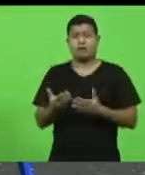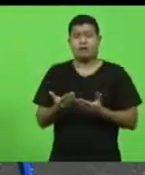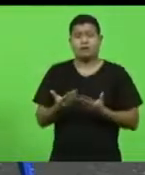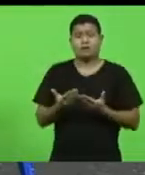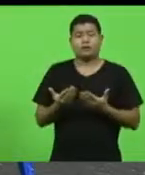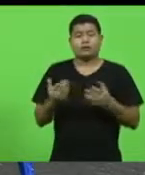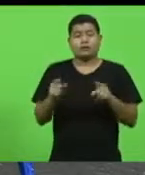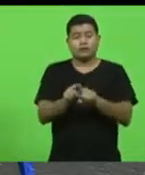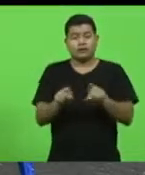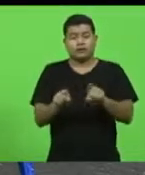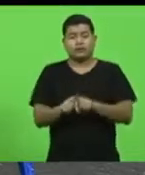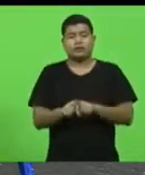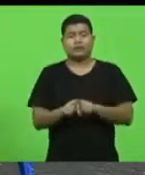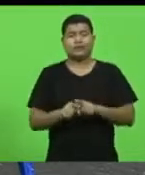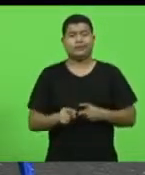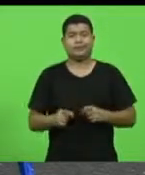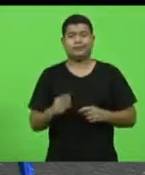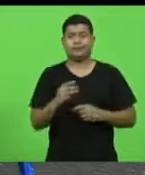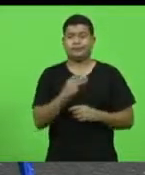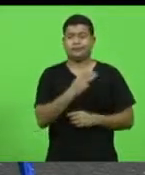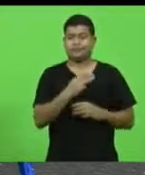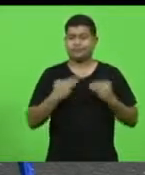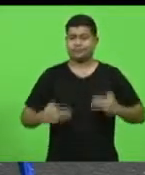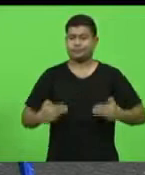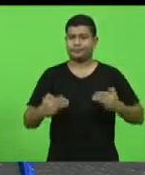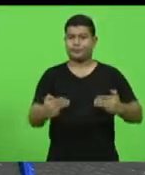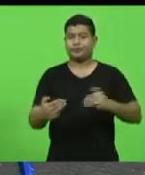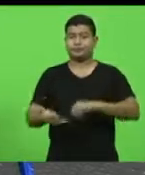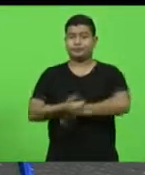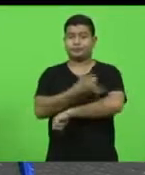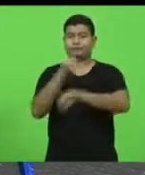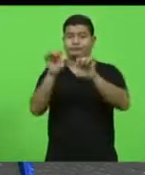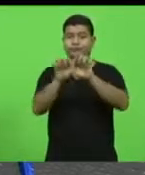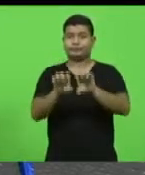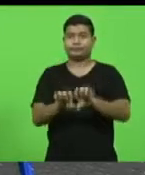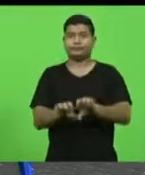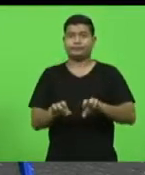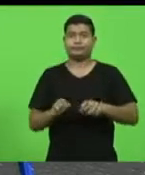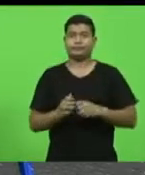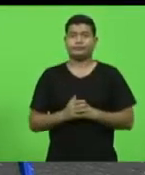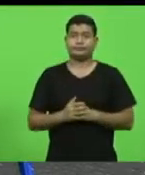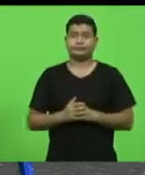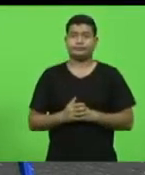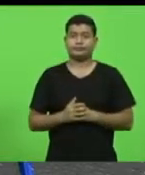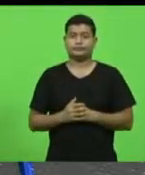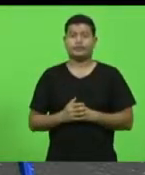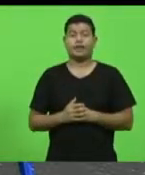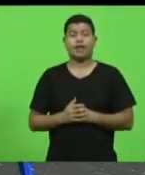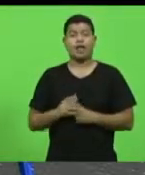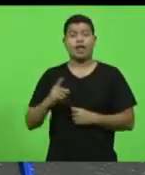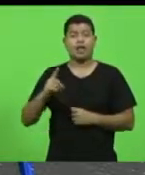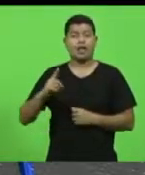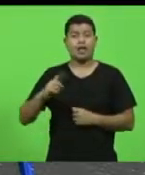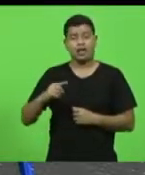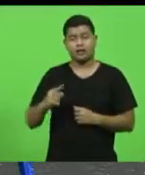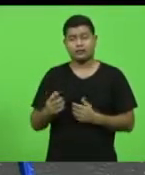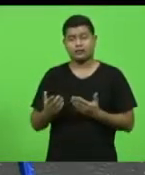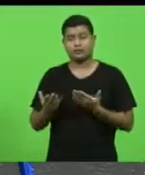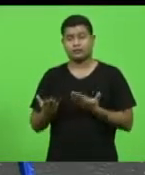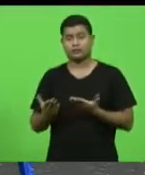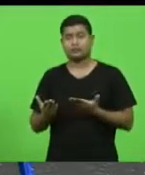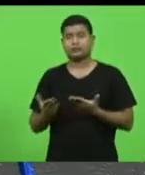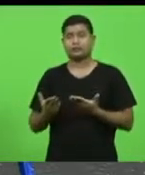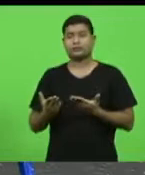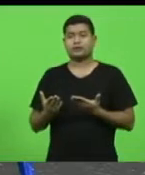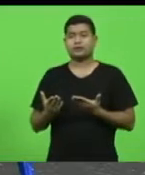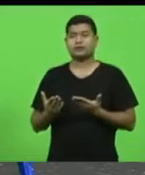o Ministério de Infraestrutura. Essa discriminação